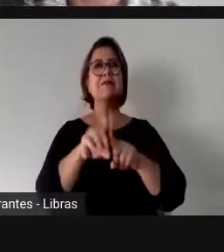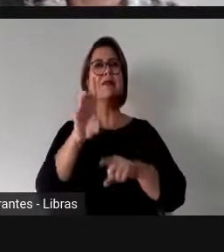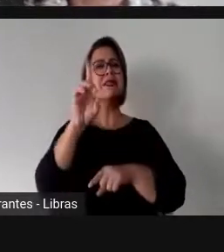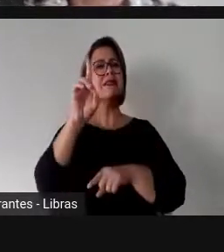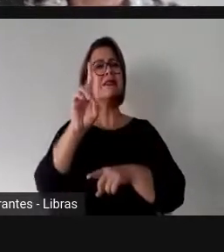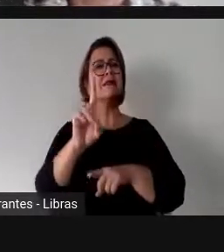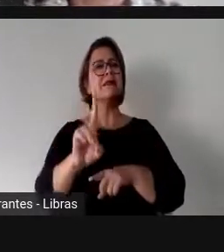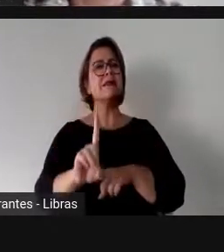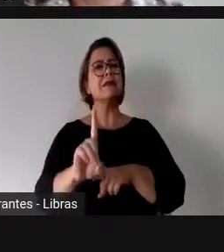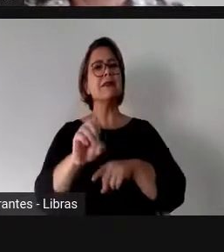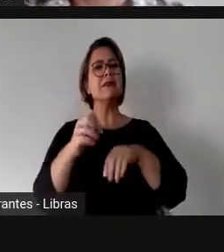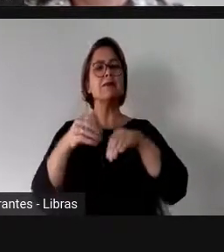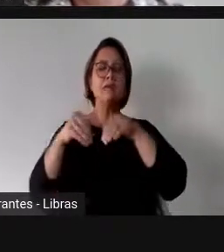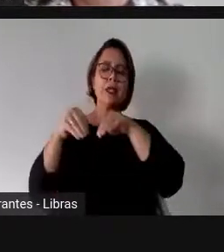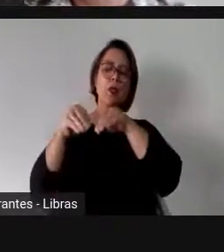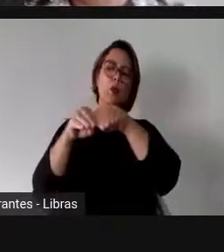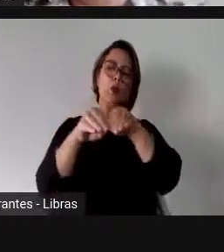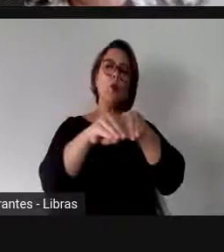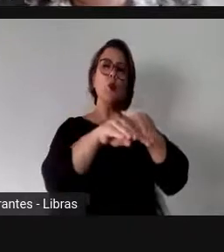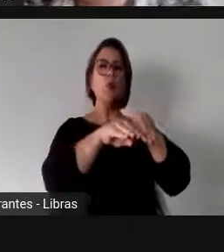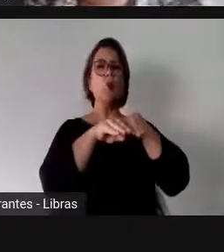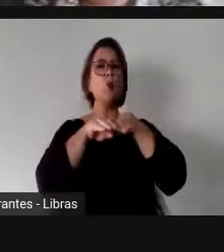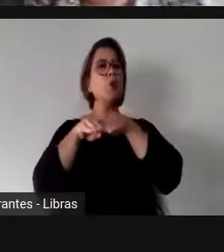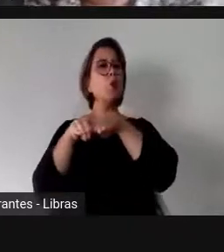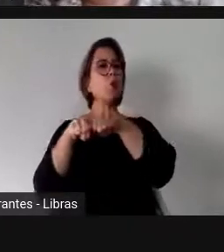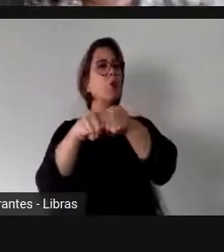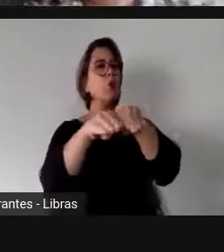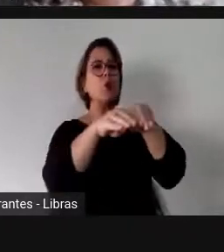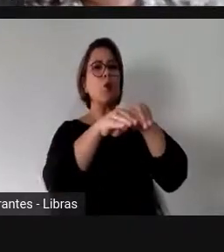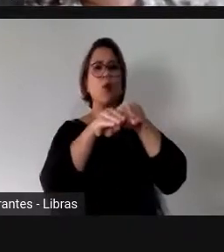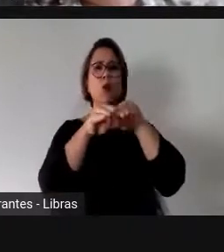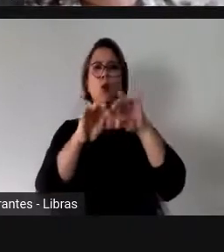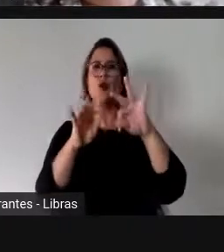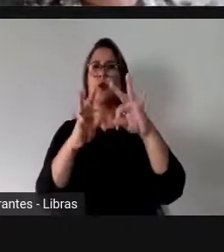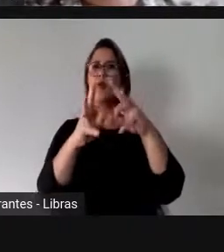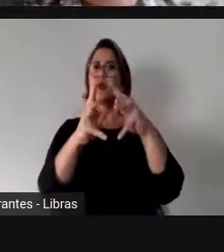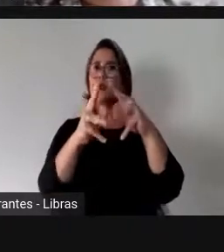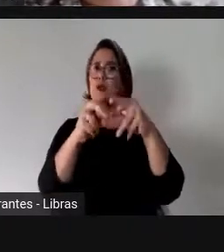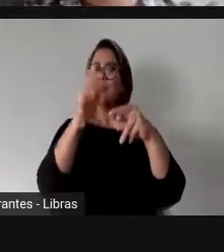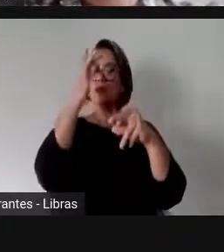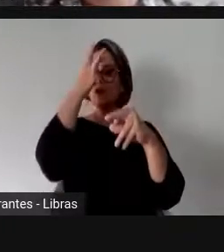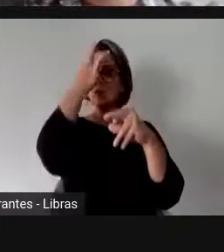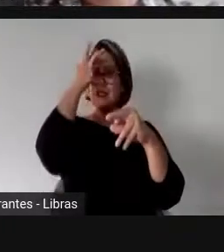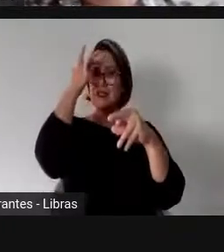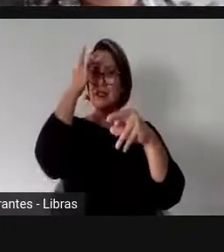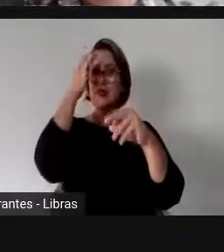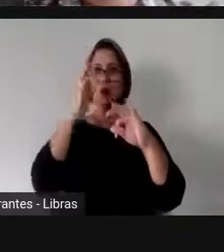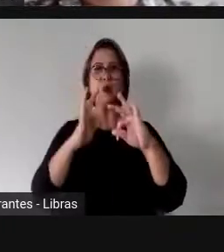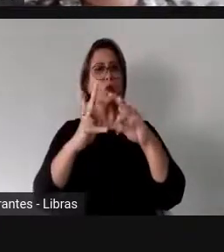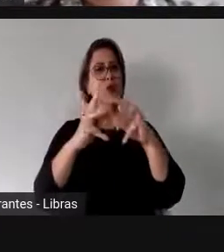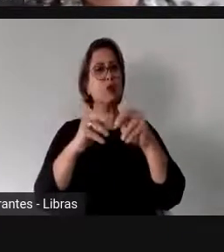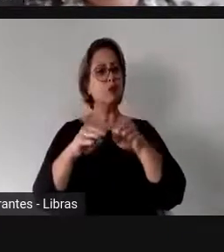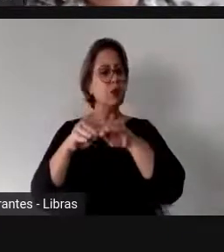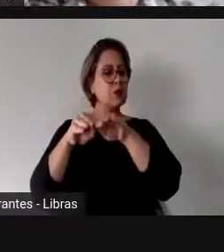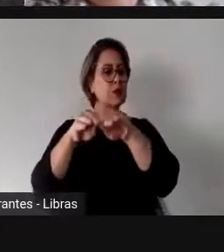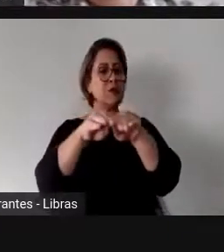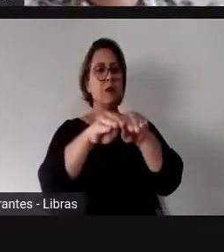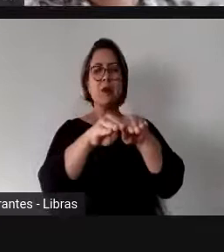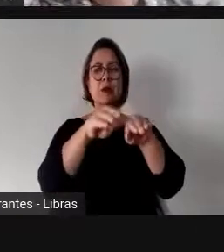igualdade fundamental entre todas as pessoas e uma igualdade entre homens e mulheres.